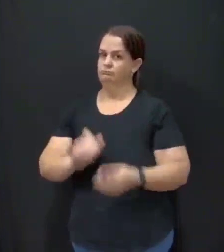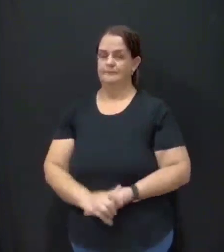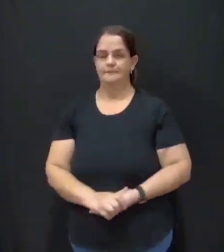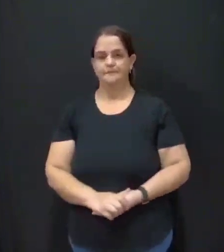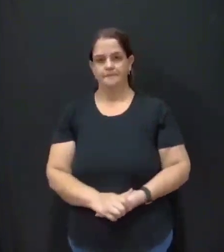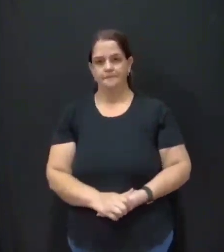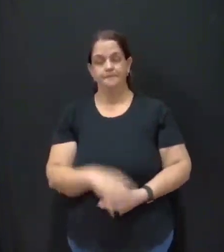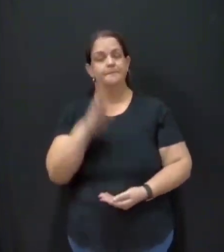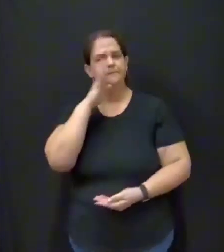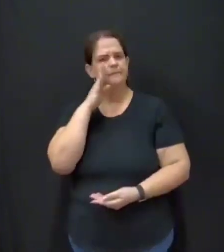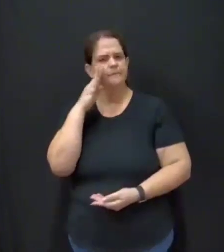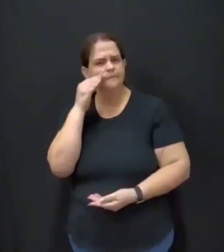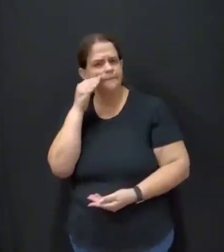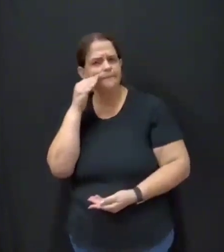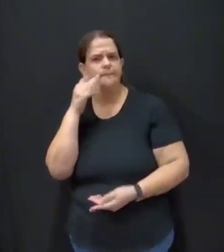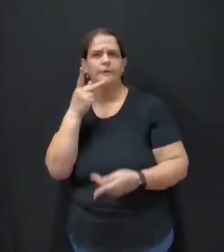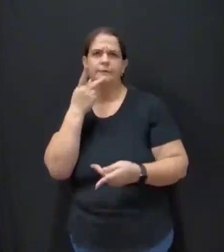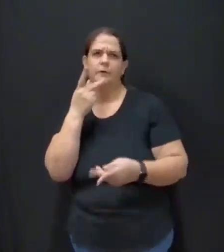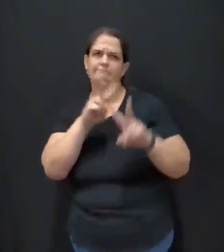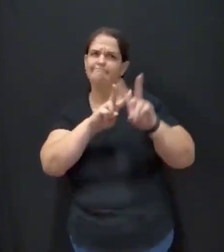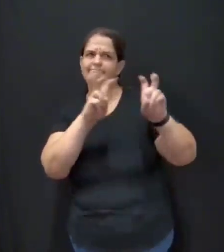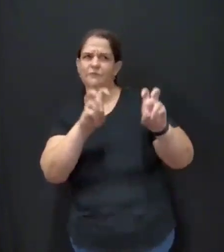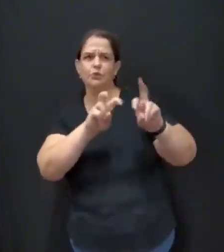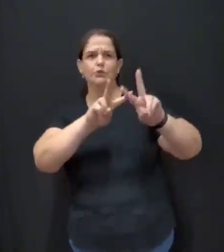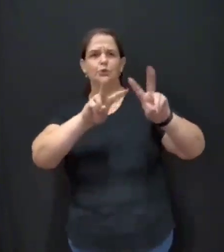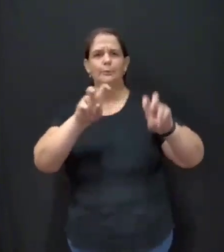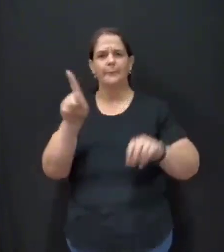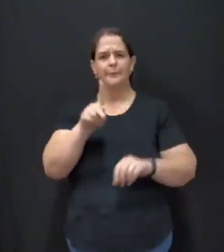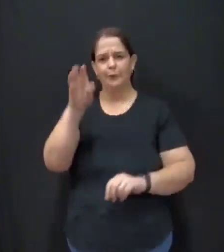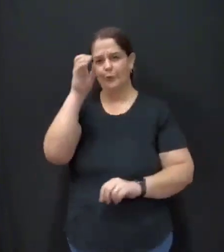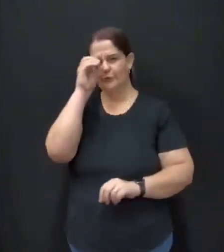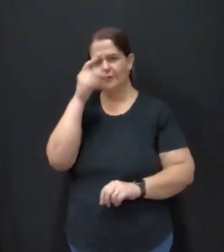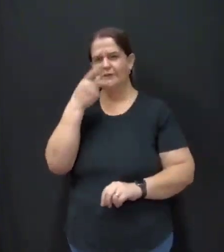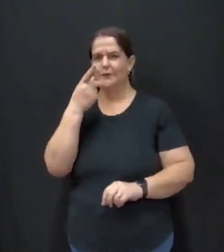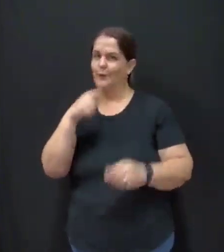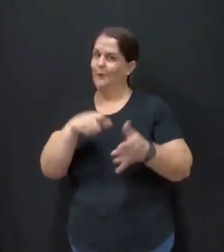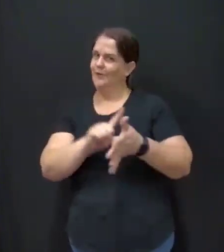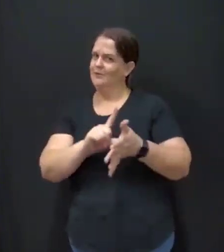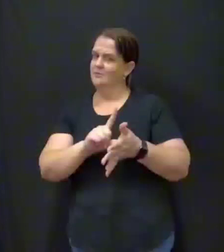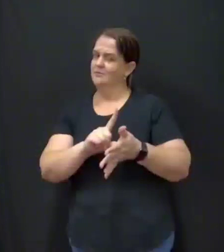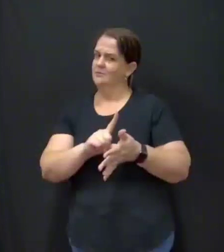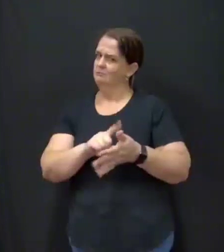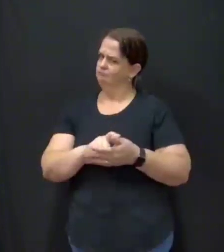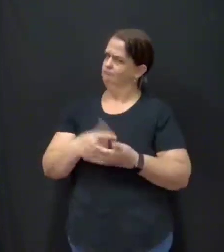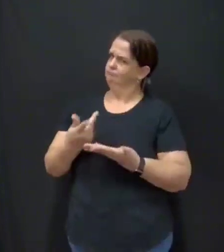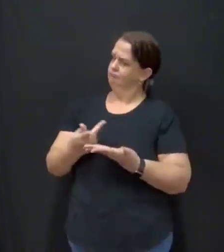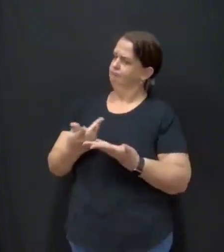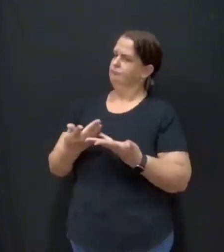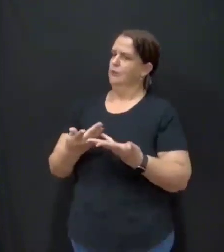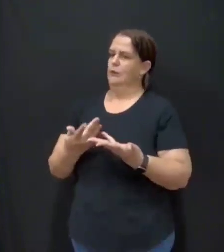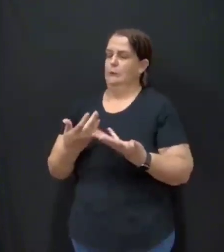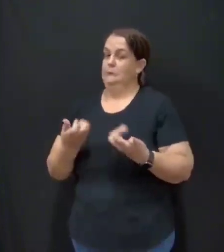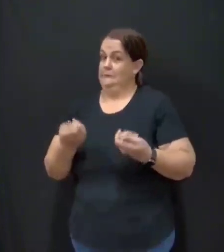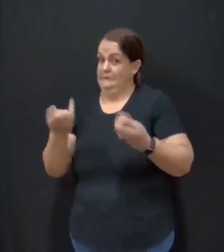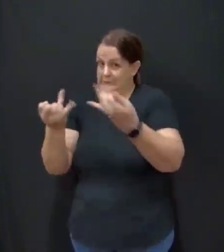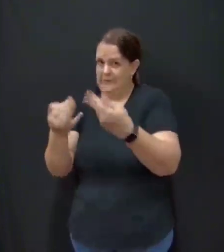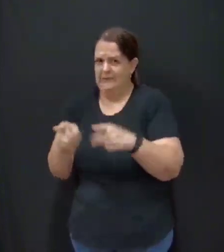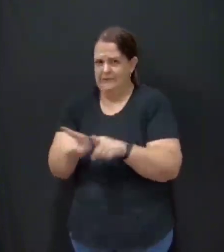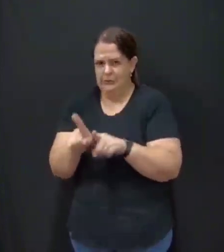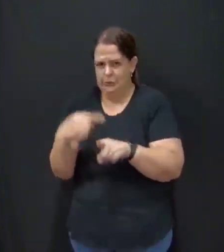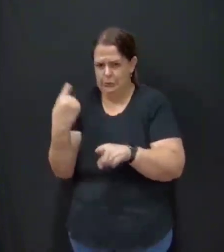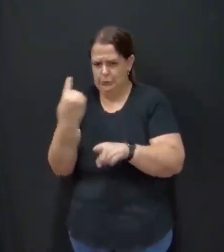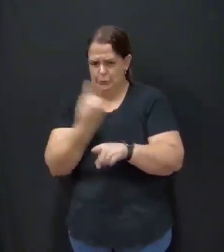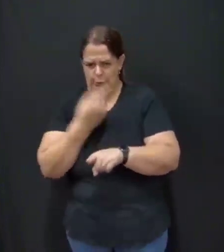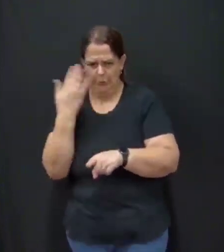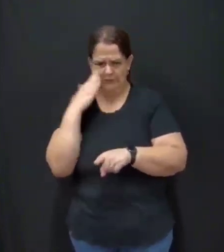Dudu falou um assunto para Zé Zayonte, antes eu vou retrucar. Quando você fala que nós estamos defendendo